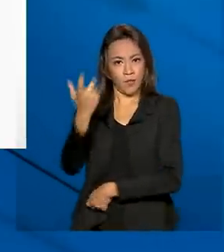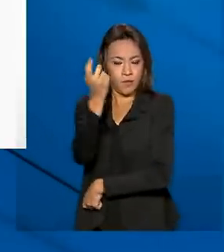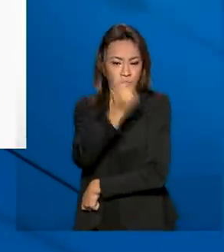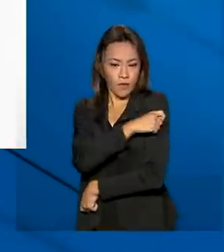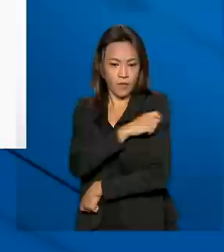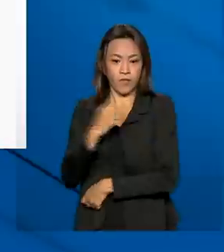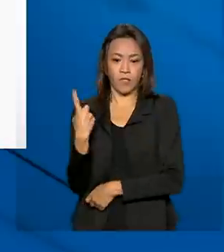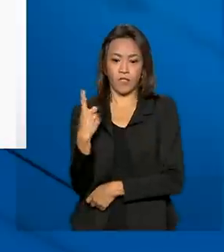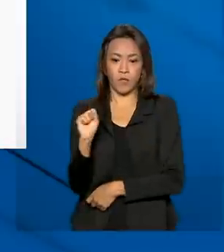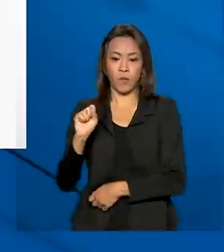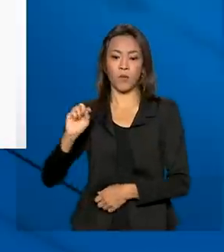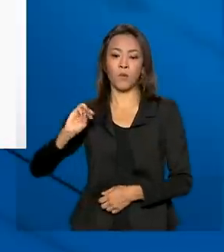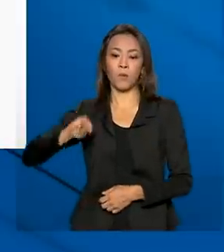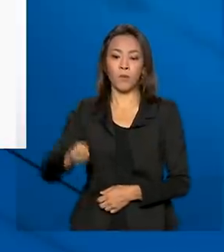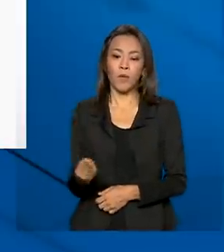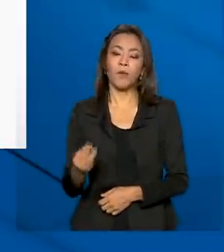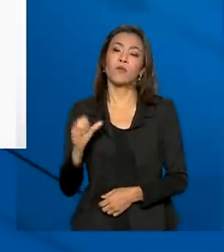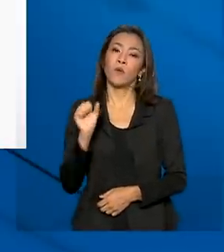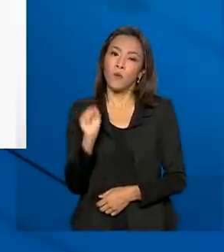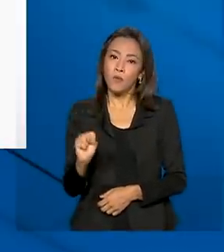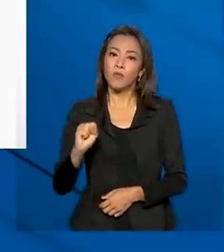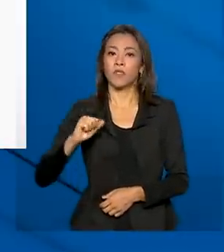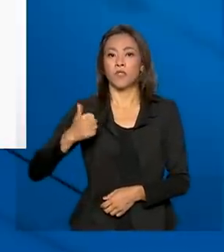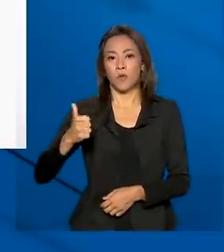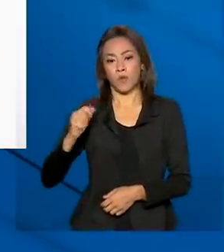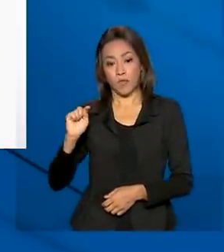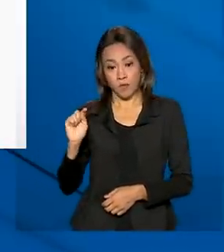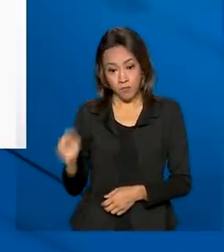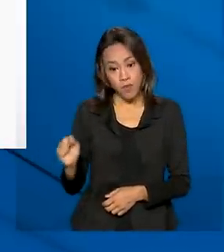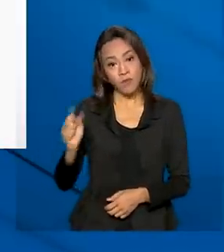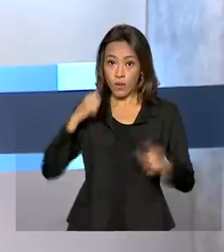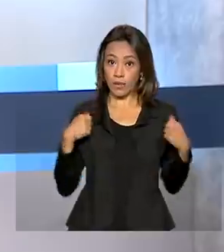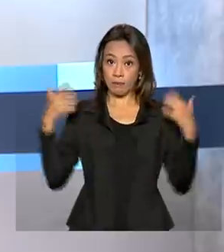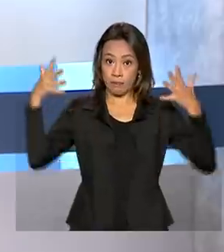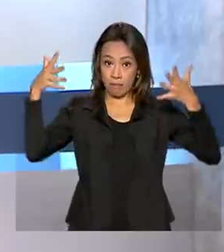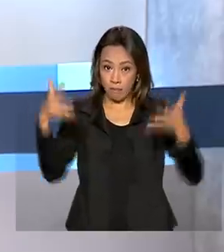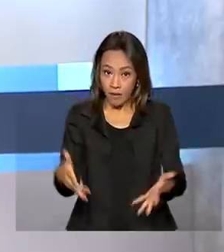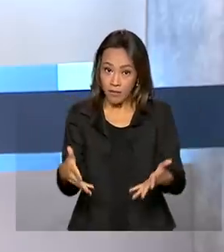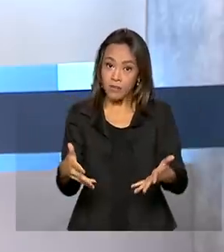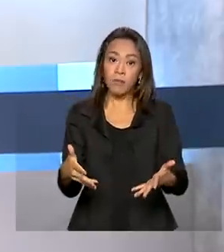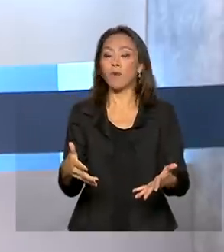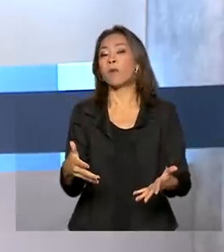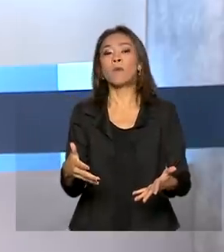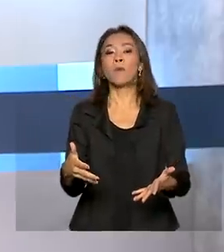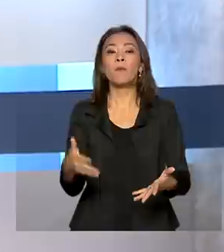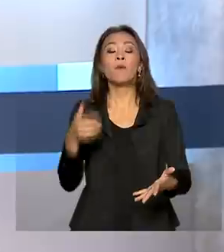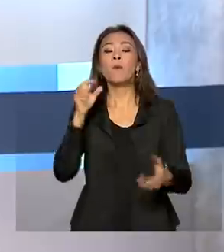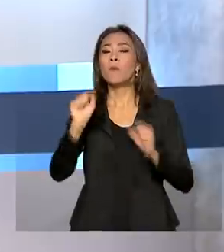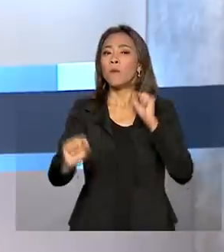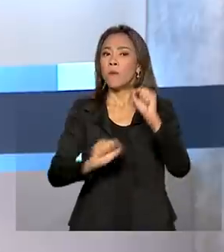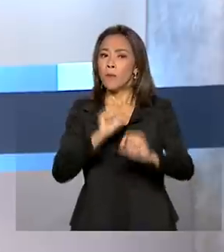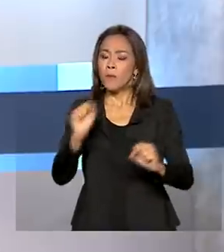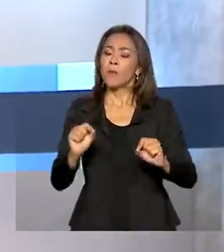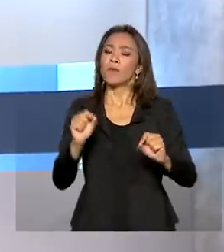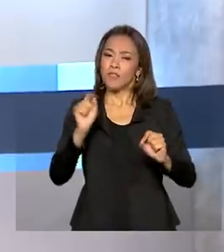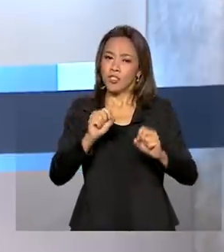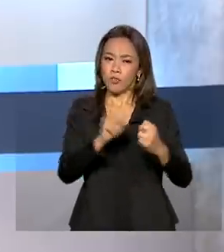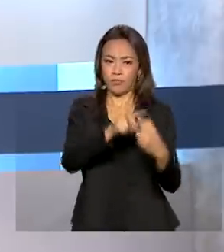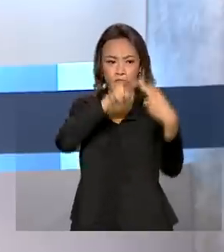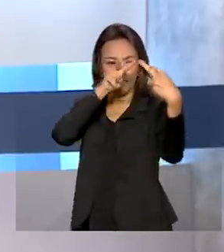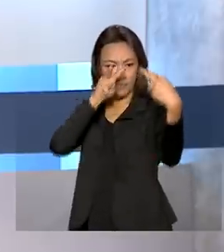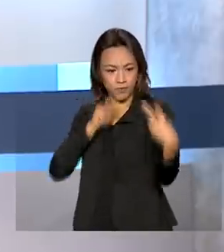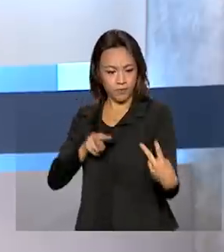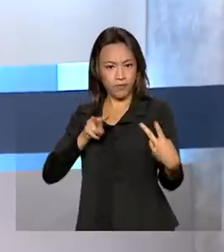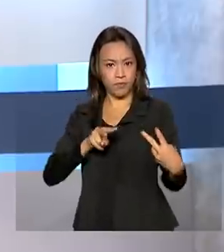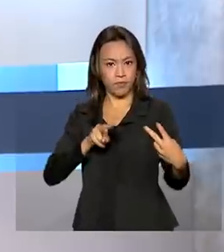18 milhões, 811 mil pessoas. O ministro da Saúde participou ontem, de forma remota,